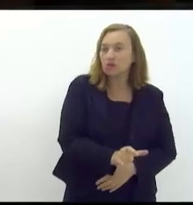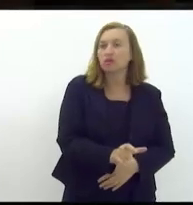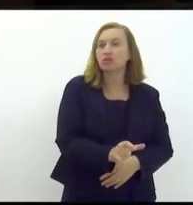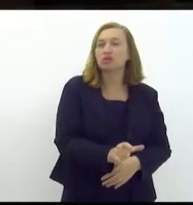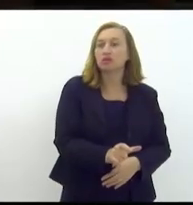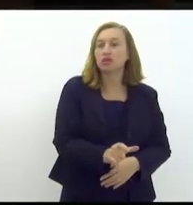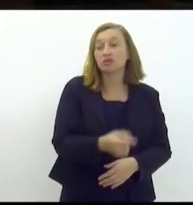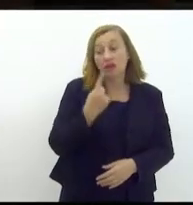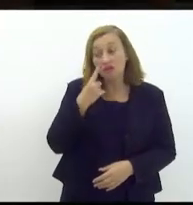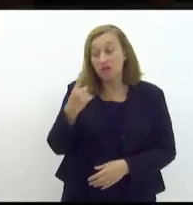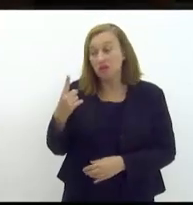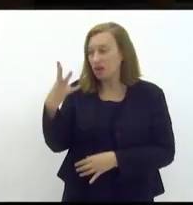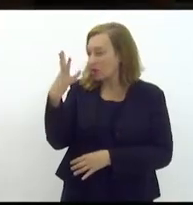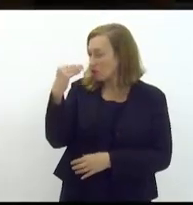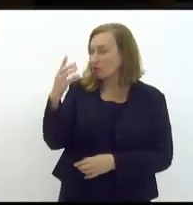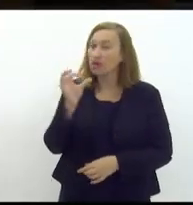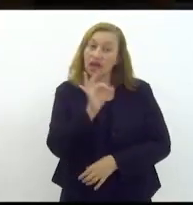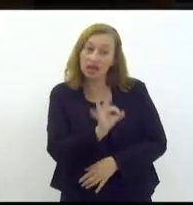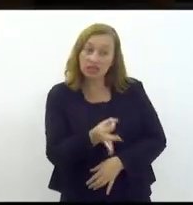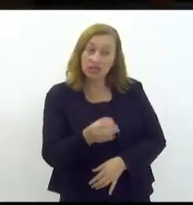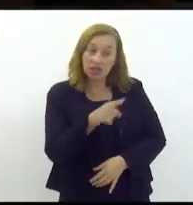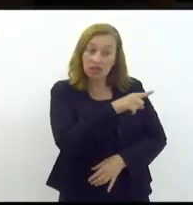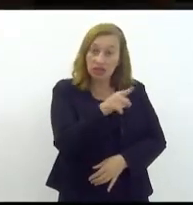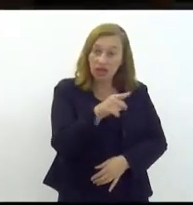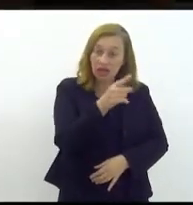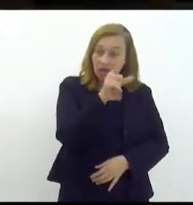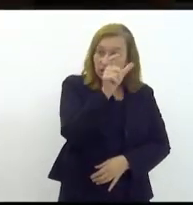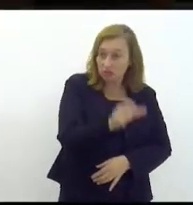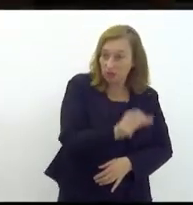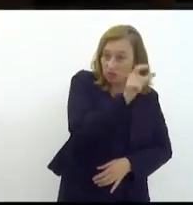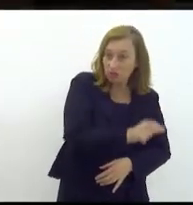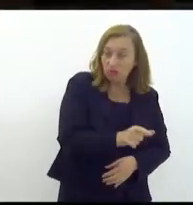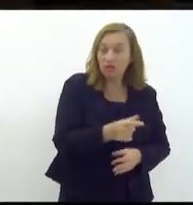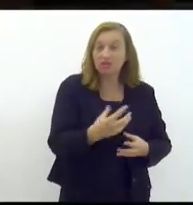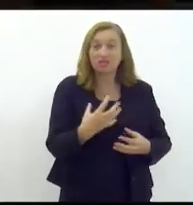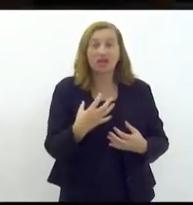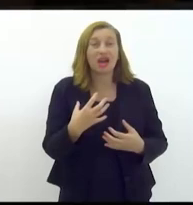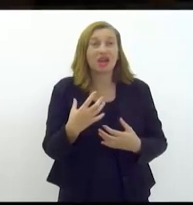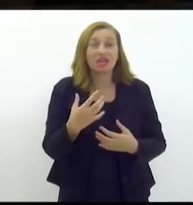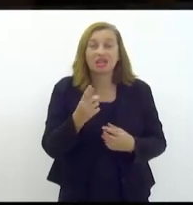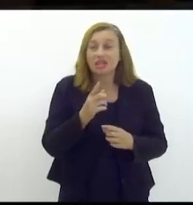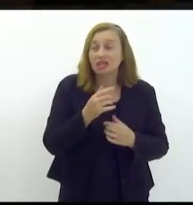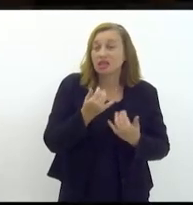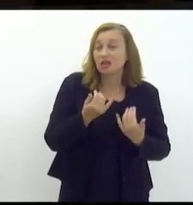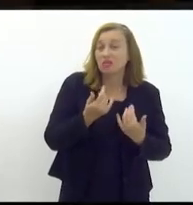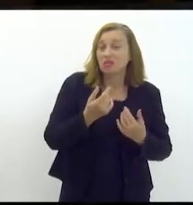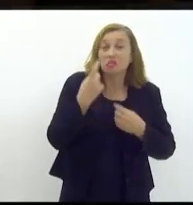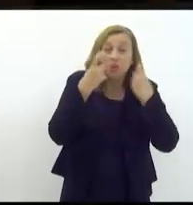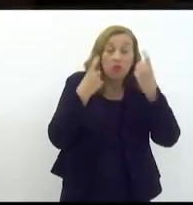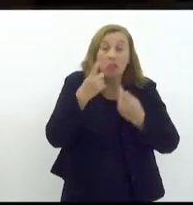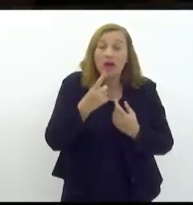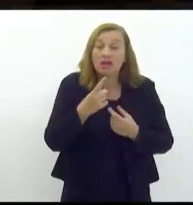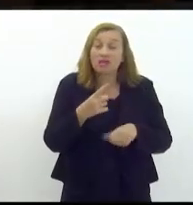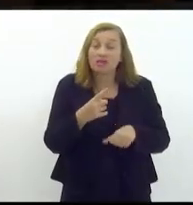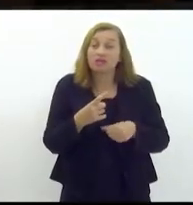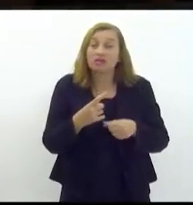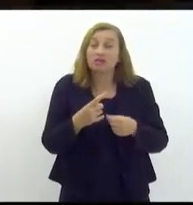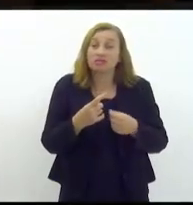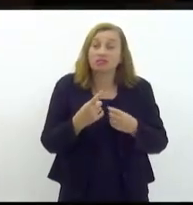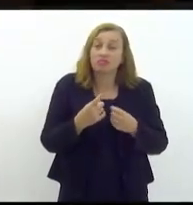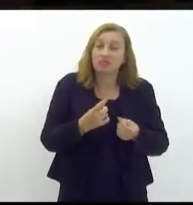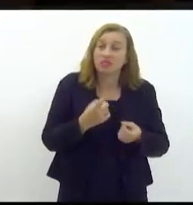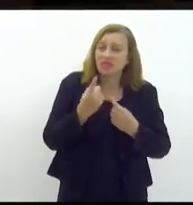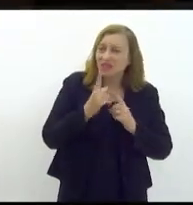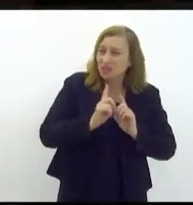esse reconhecimento é óbvio que ela está extremamente vulnerabilizada diante da violência que ela passou a depender